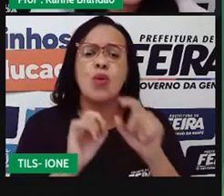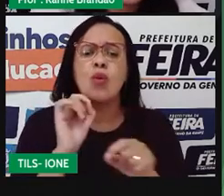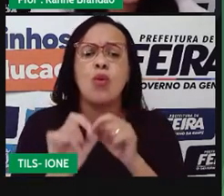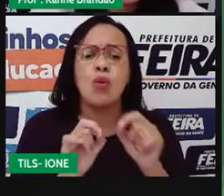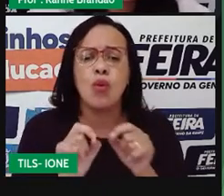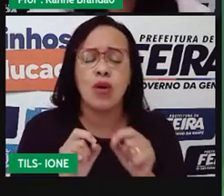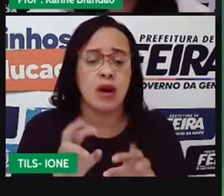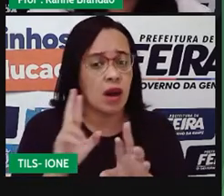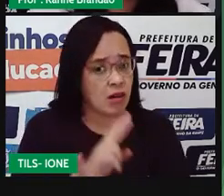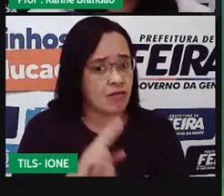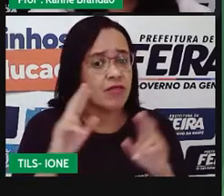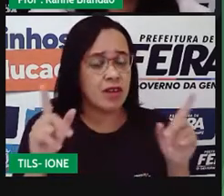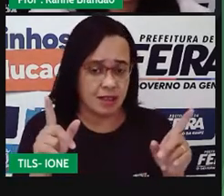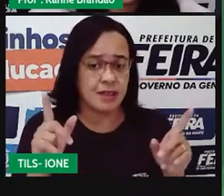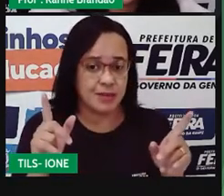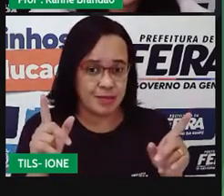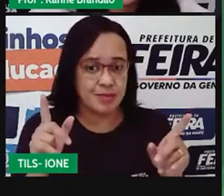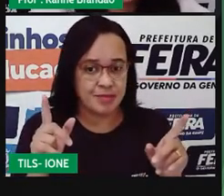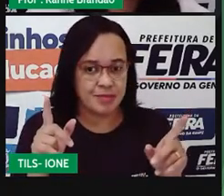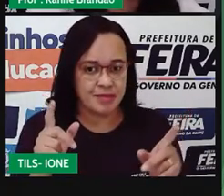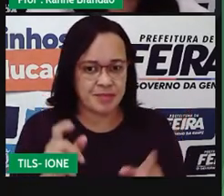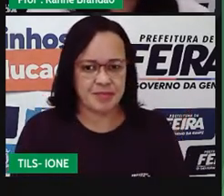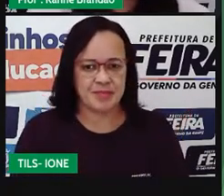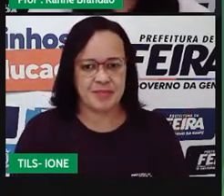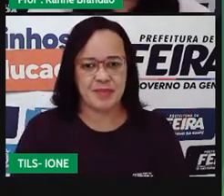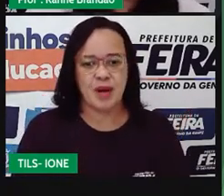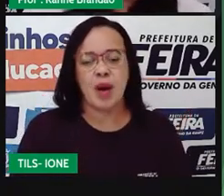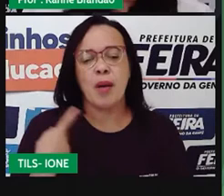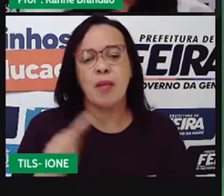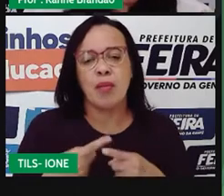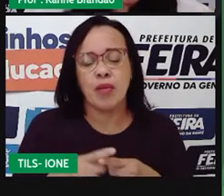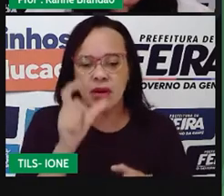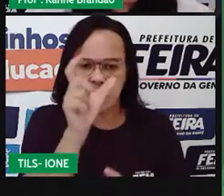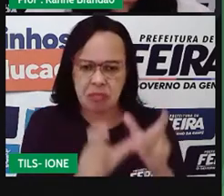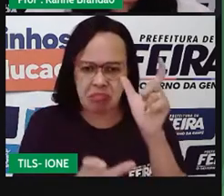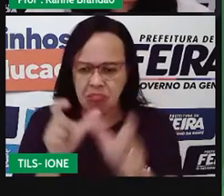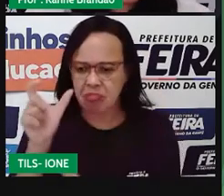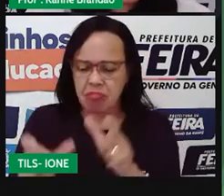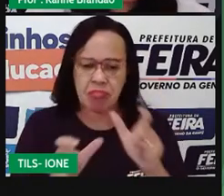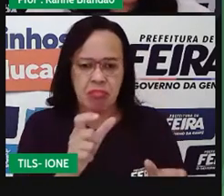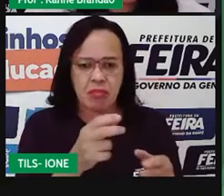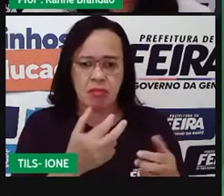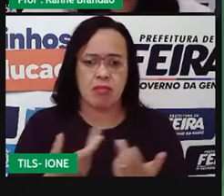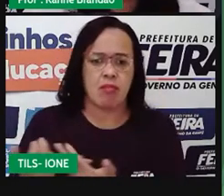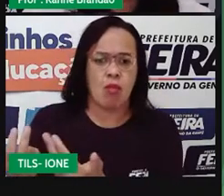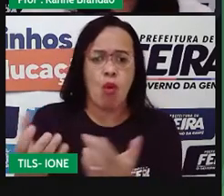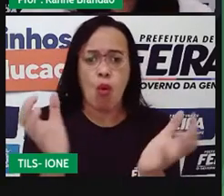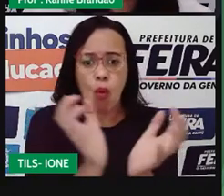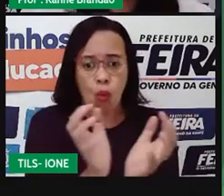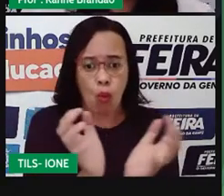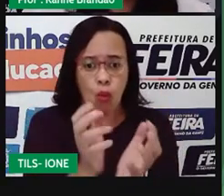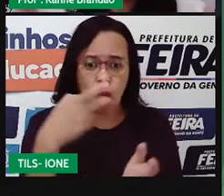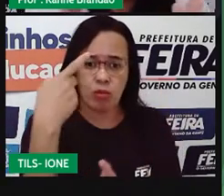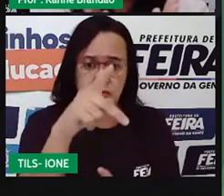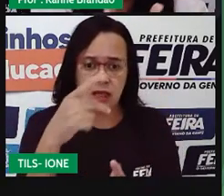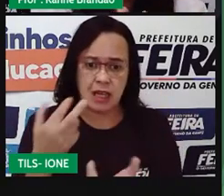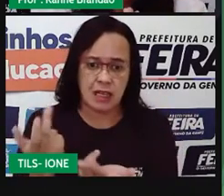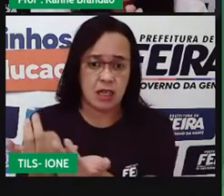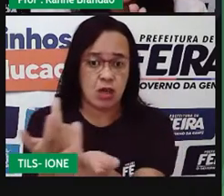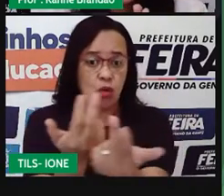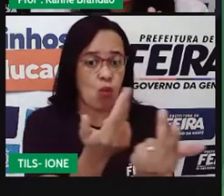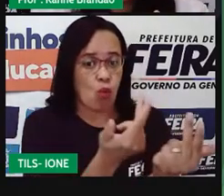colônia. É quando os indivíduos são da mesma espécie, porque é intraspecífico, né? Eles estão